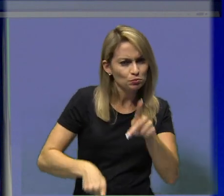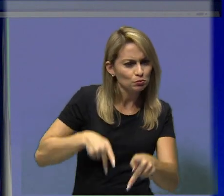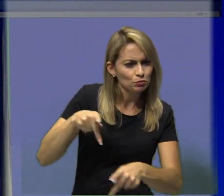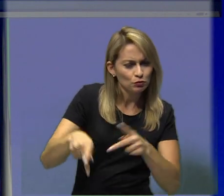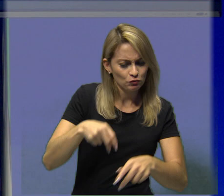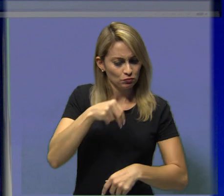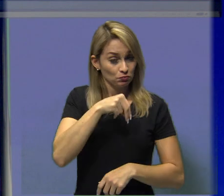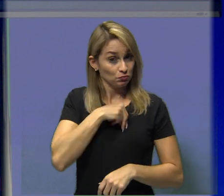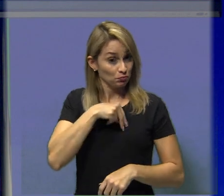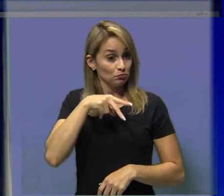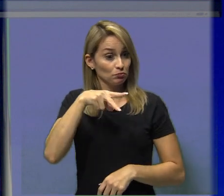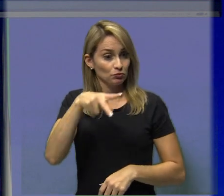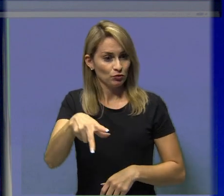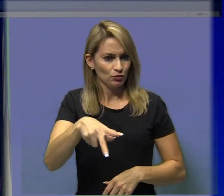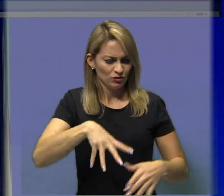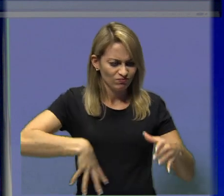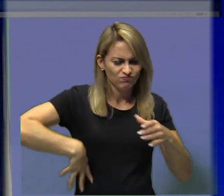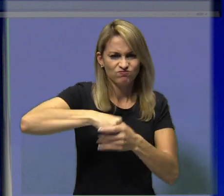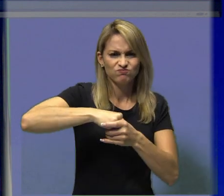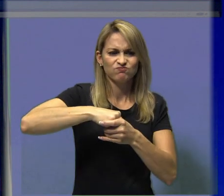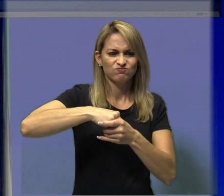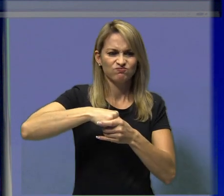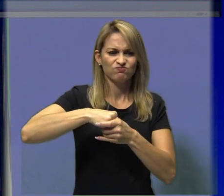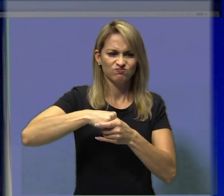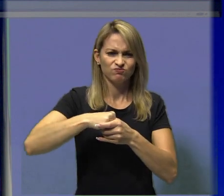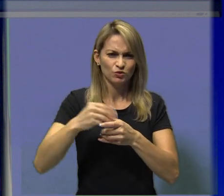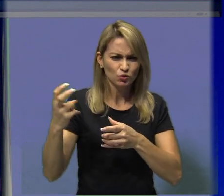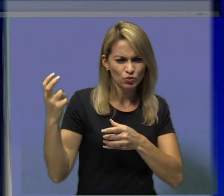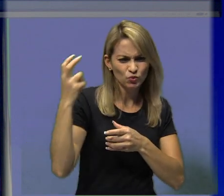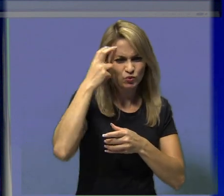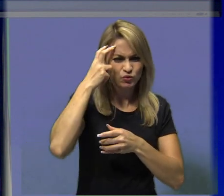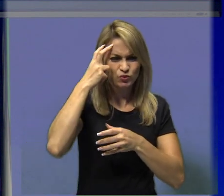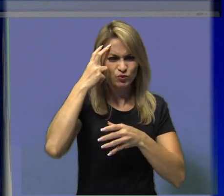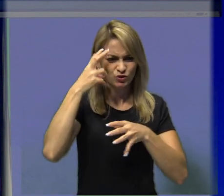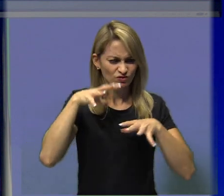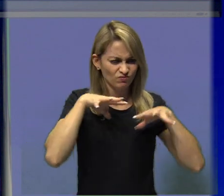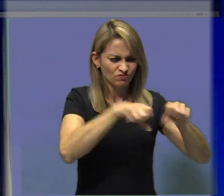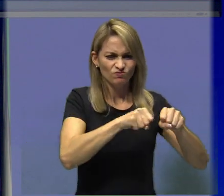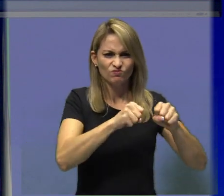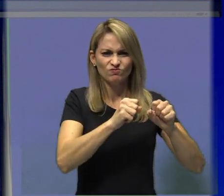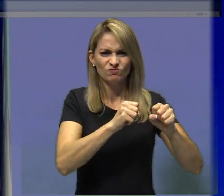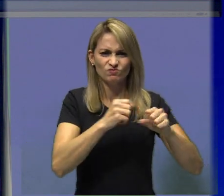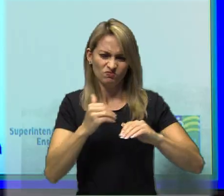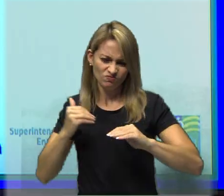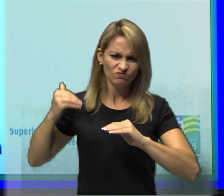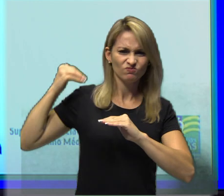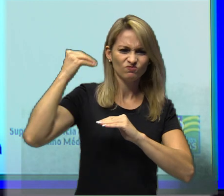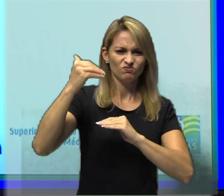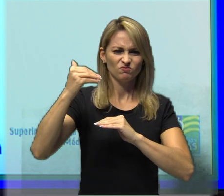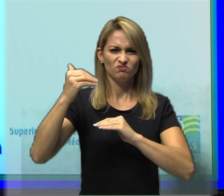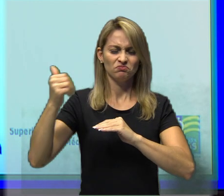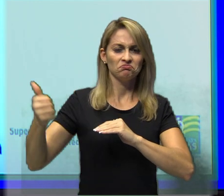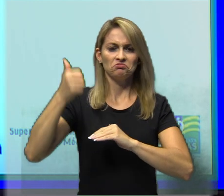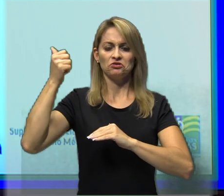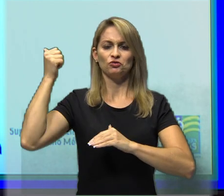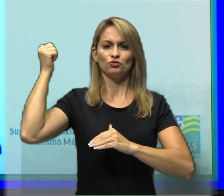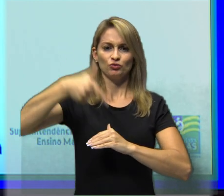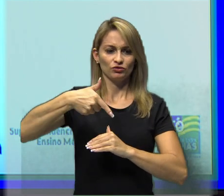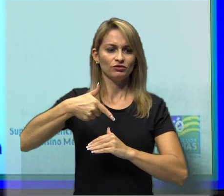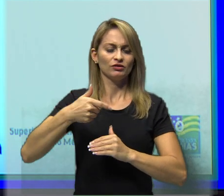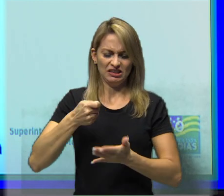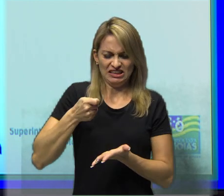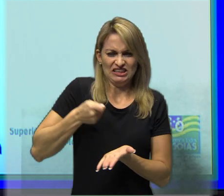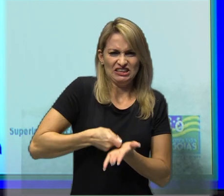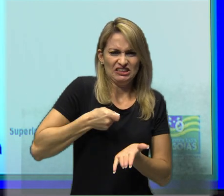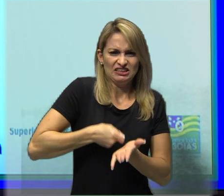escravos africanos e gera aí uma resistência cultural. Então a resposta certa dessa questão, marquei para